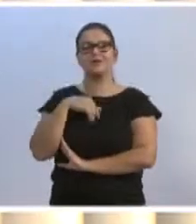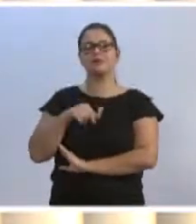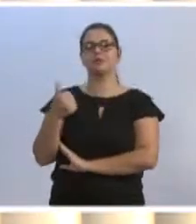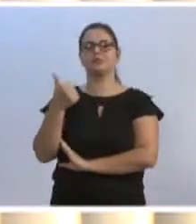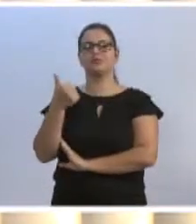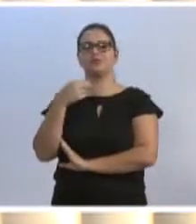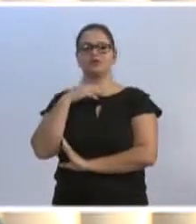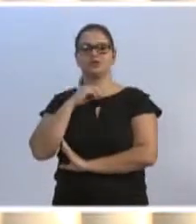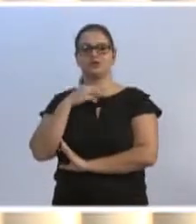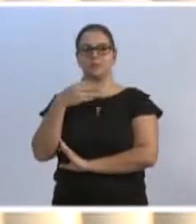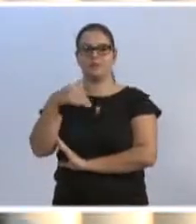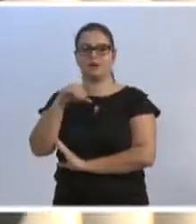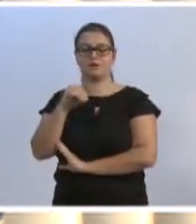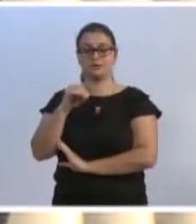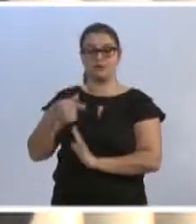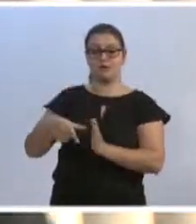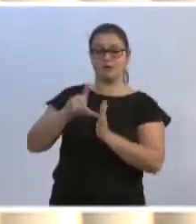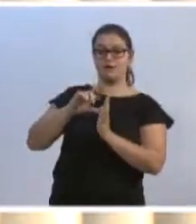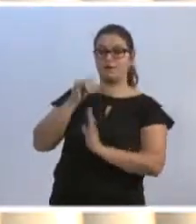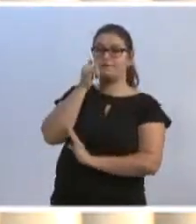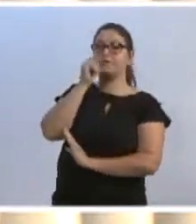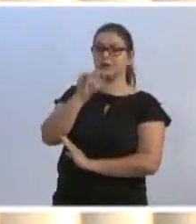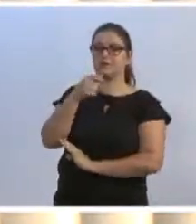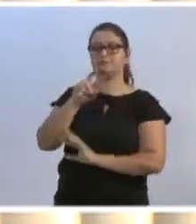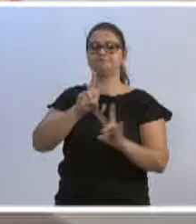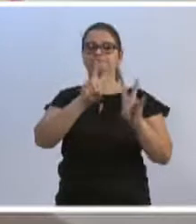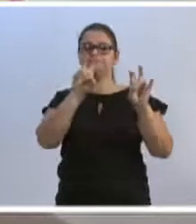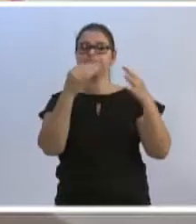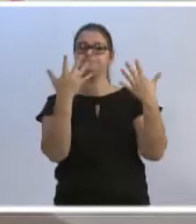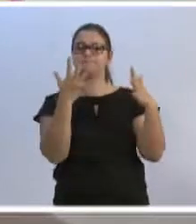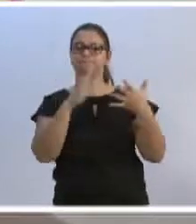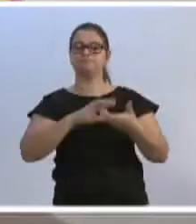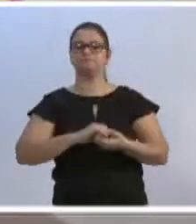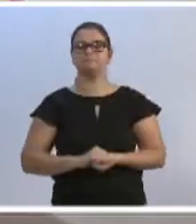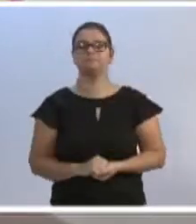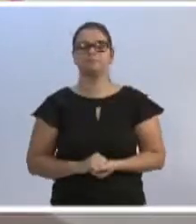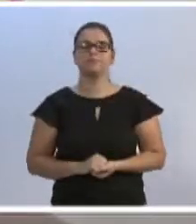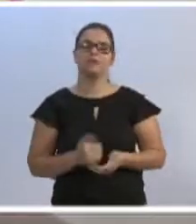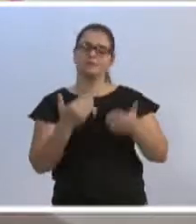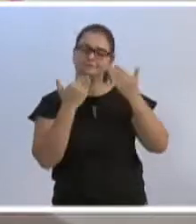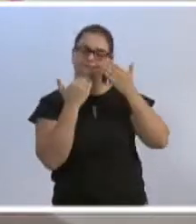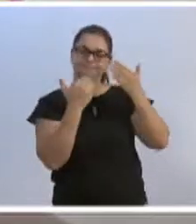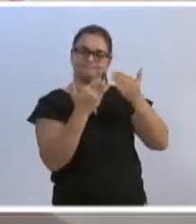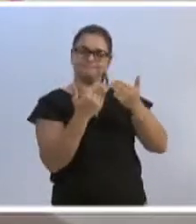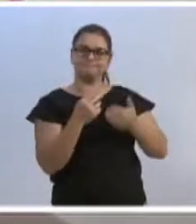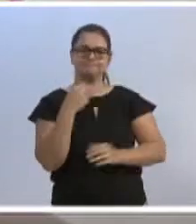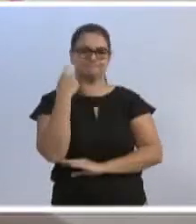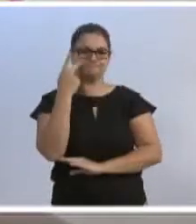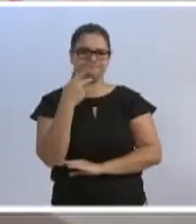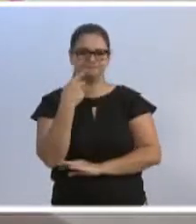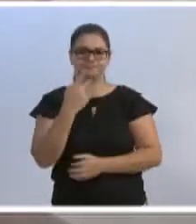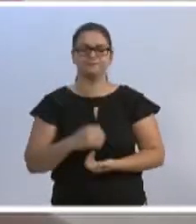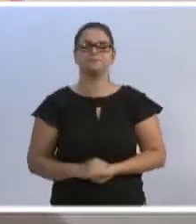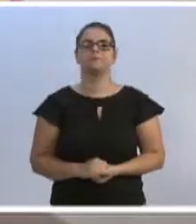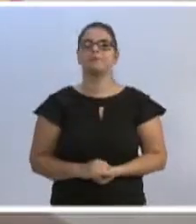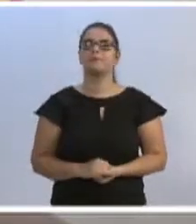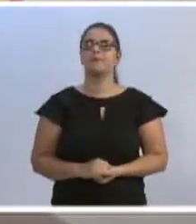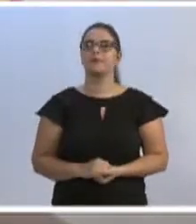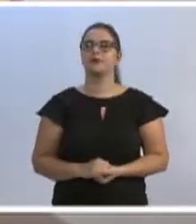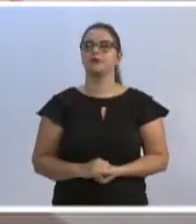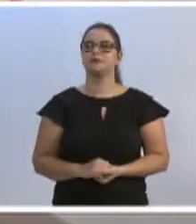março. Prever é importante. Parabéns por esse tema. Obrigado, vereador. Quero, estava aqui,